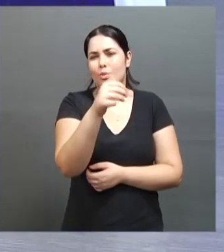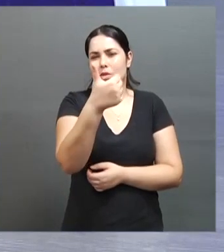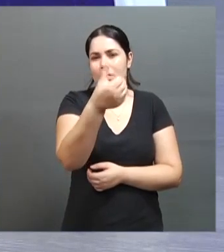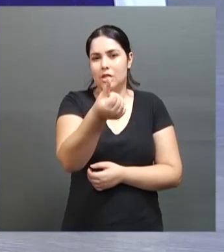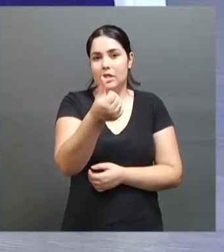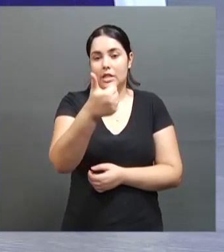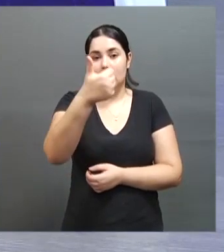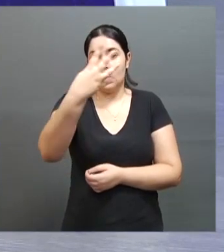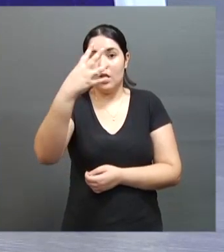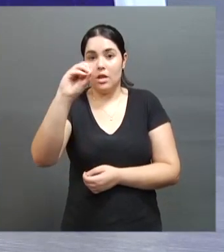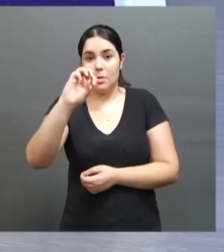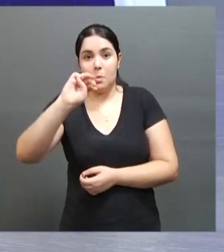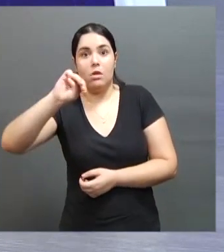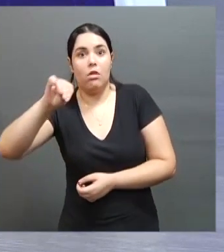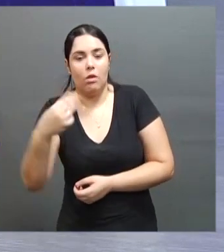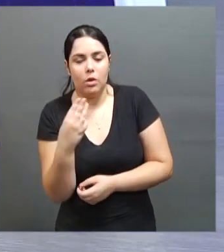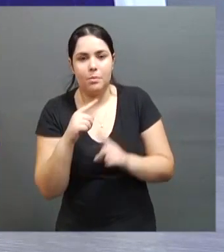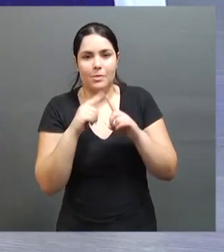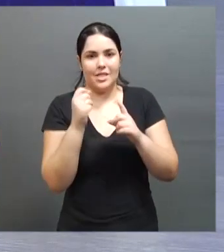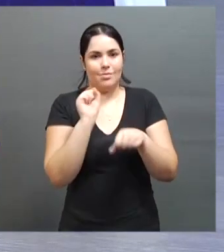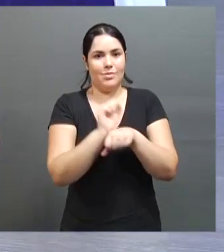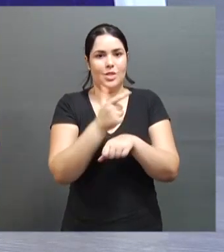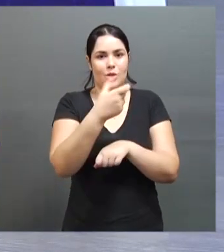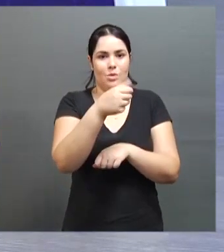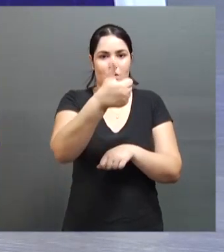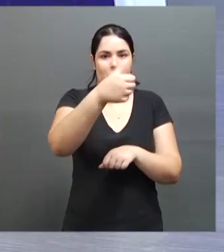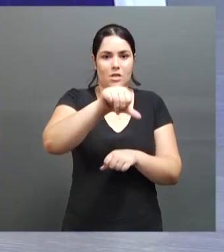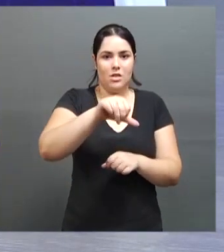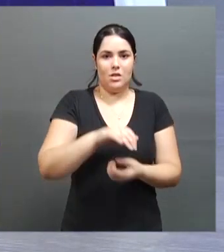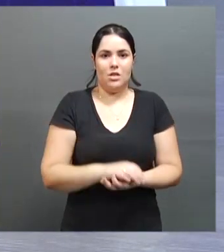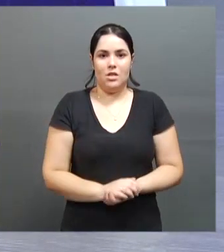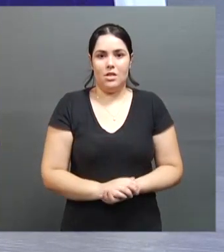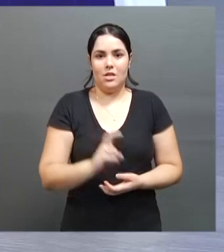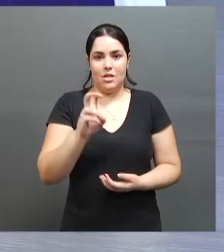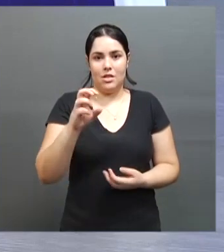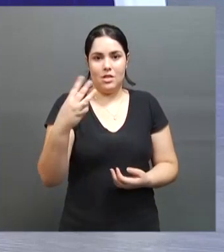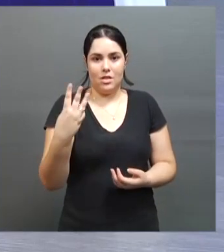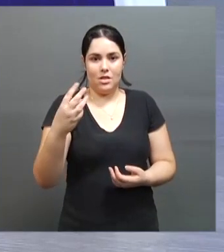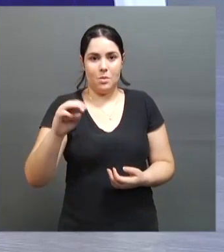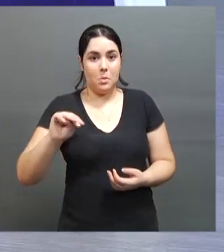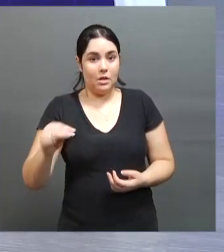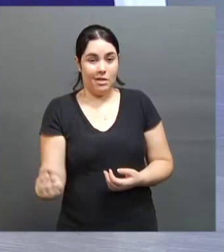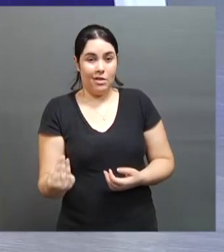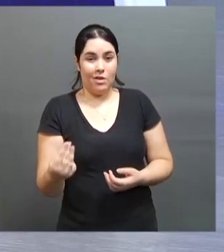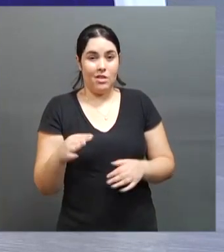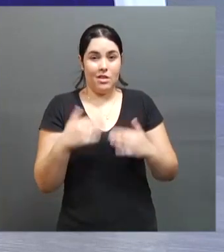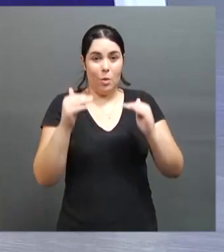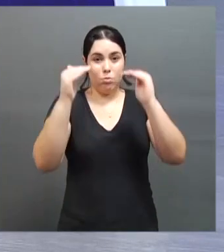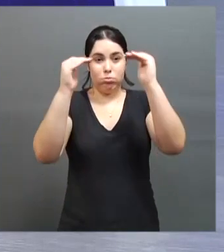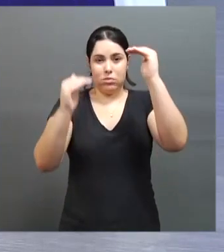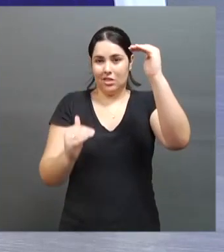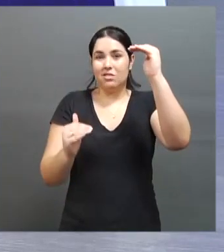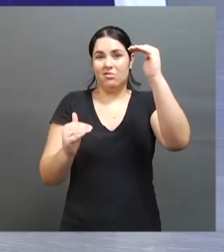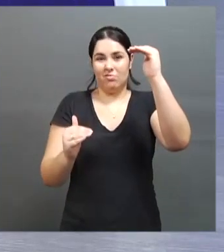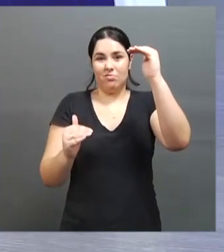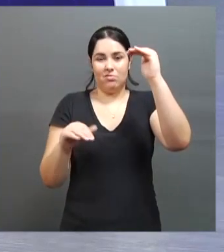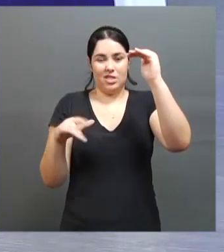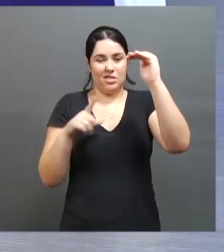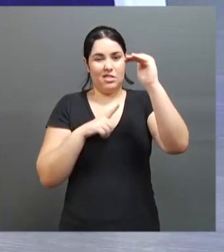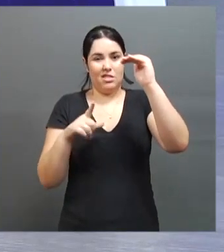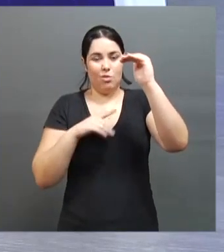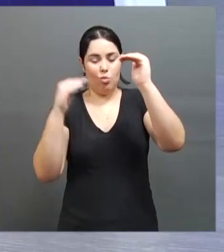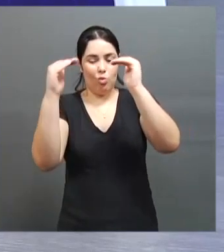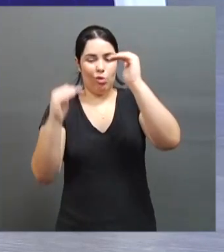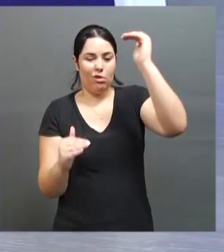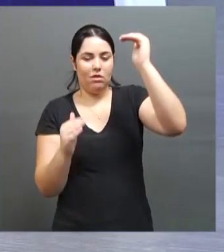milhões. A previsão para 2019 é de que ela seja 53 milhões de reais. Então, diminuiu bastante esse incentivo